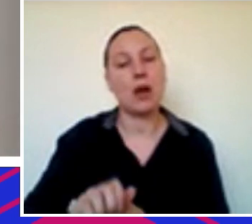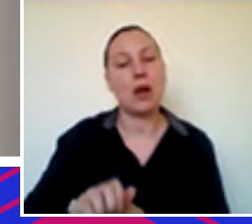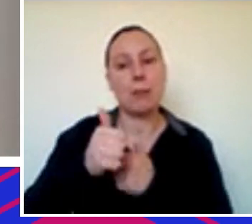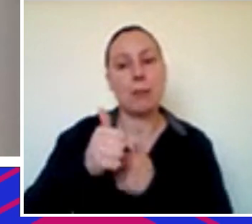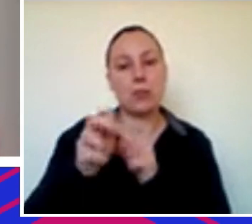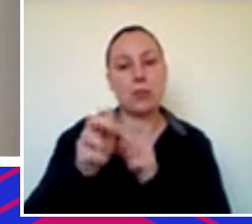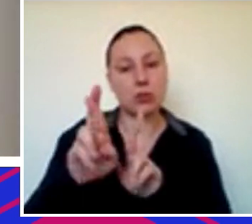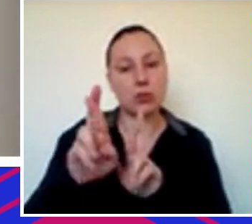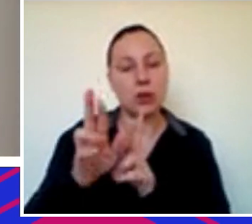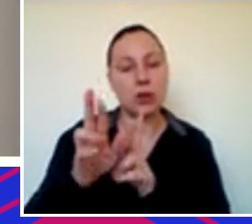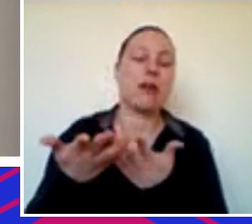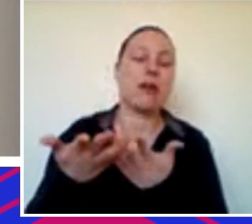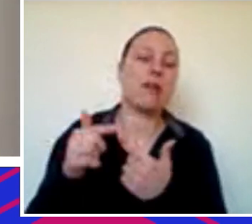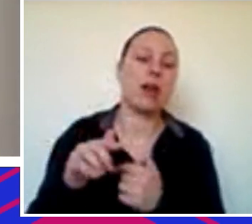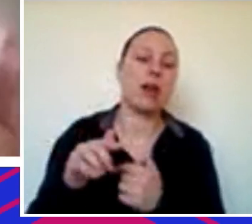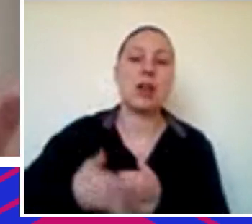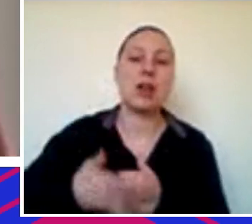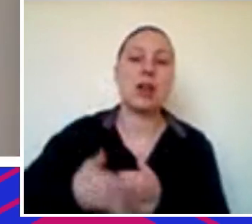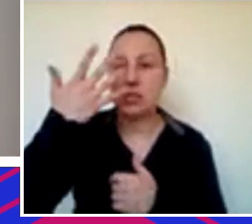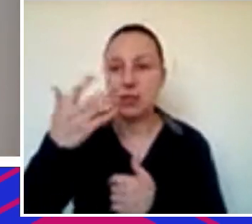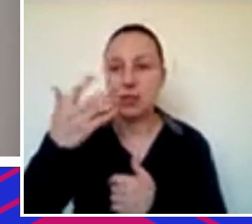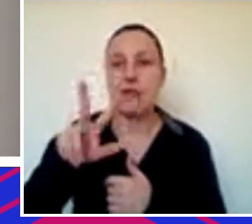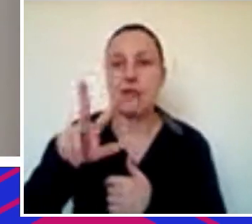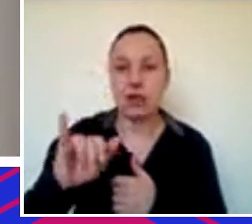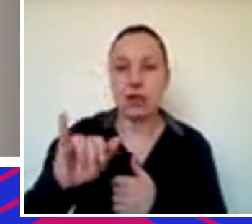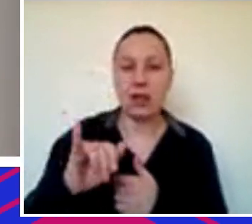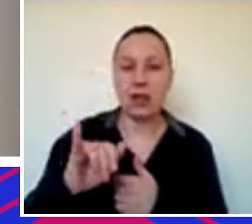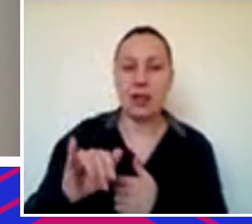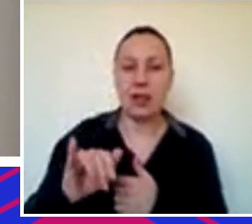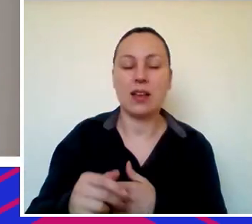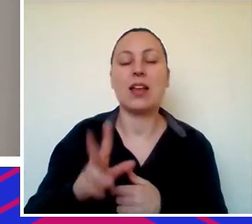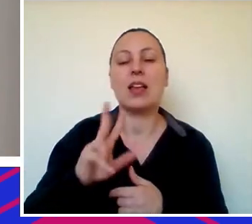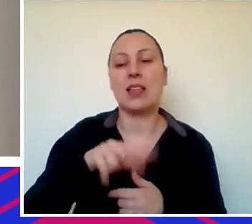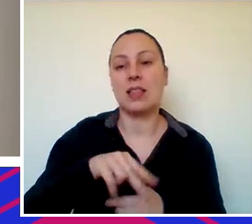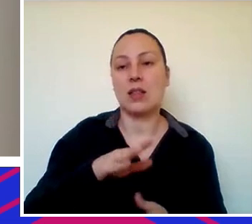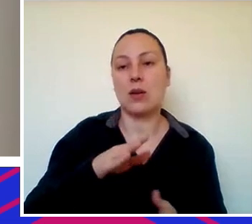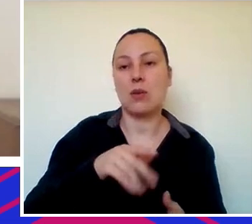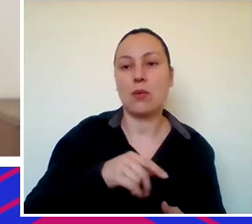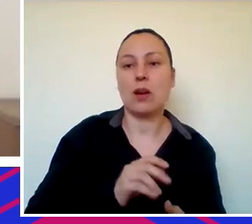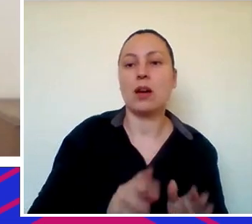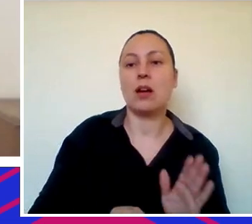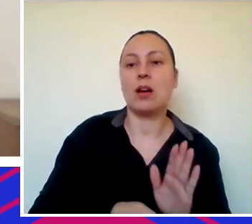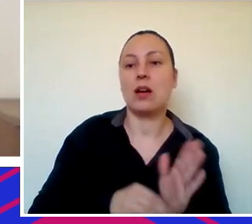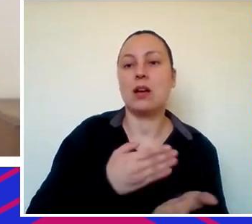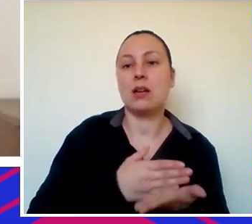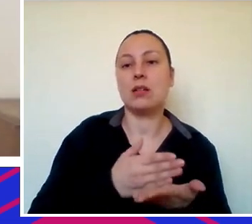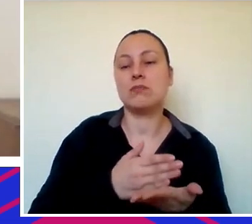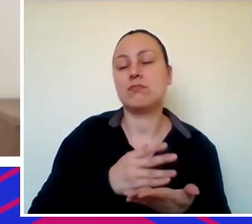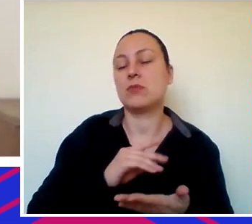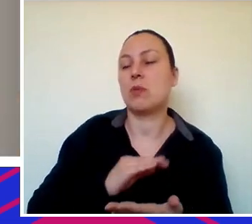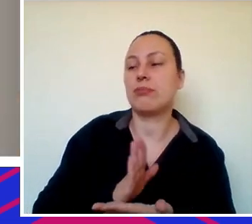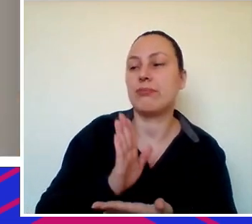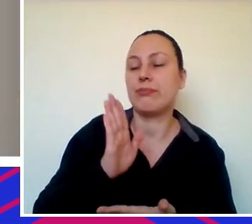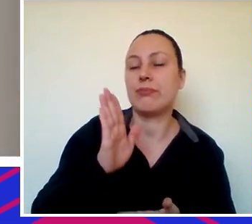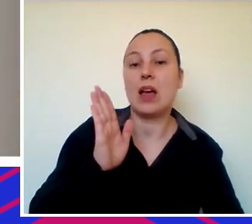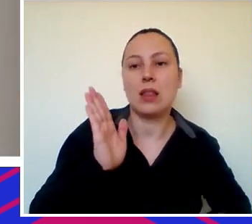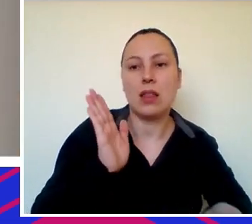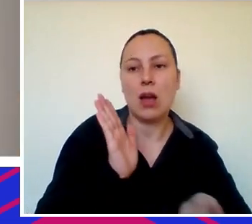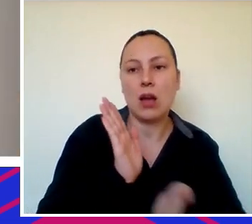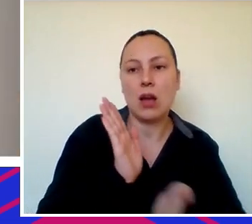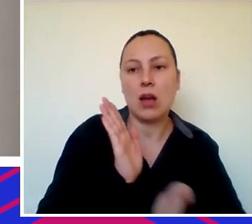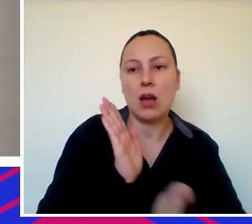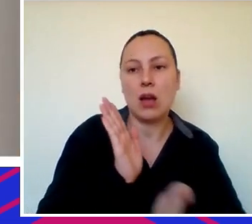aceleração que como o Anderson falou vai trazer a parte de trás da curva para frente e a tecnologia na frente de tudo isso de toda essa